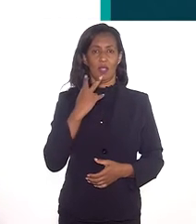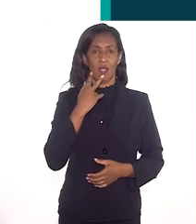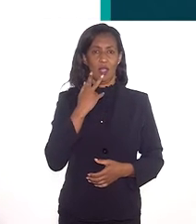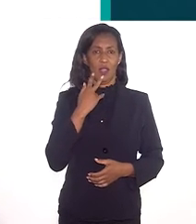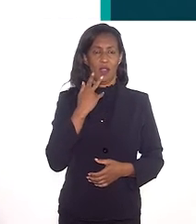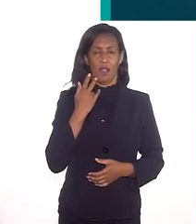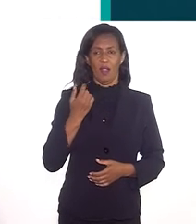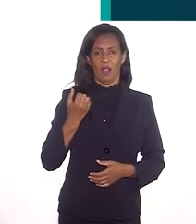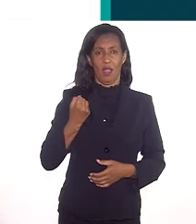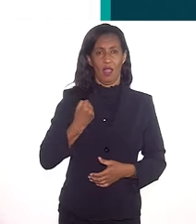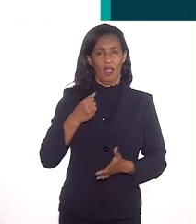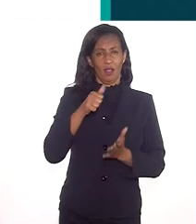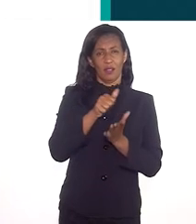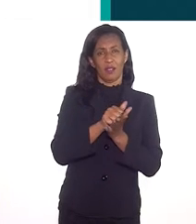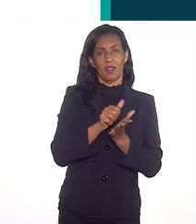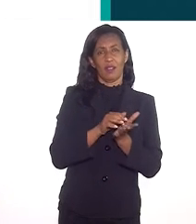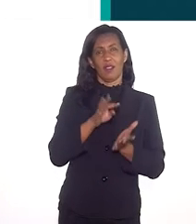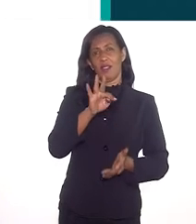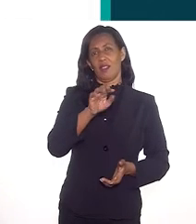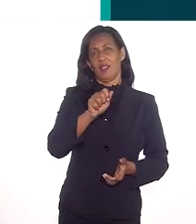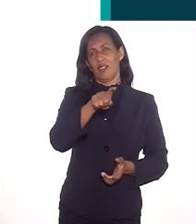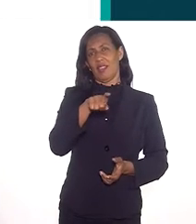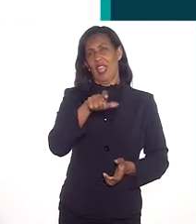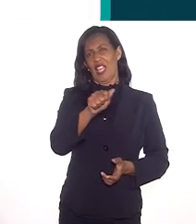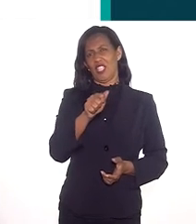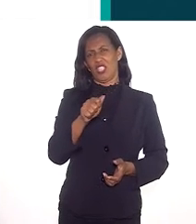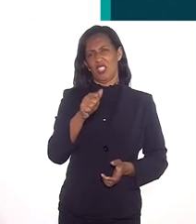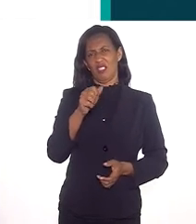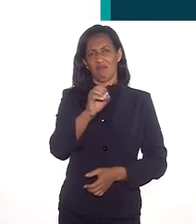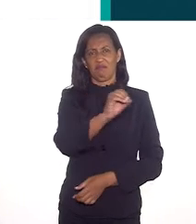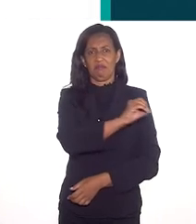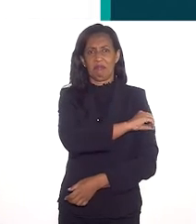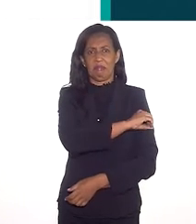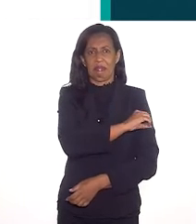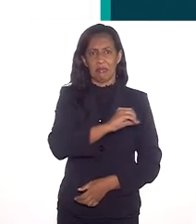relação à taxa de analfabetismo, passando agora para a educação,